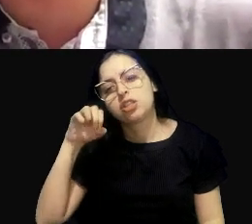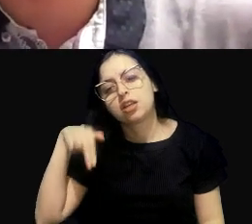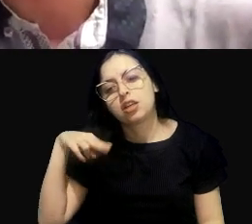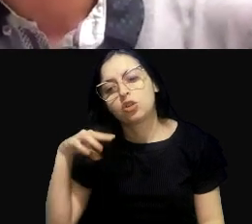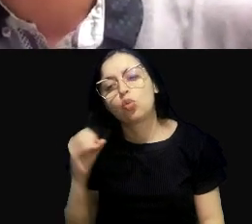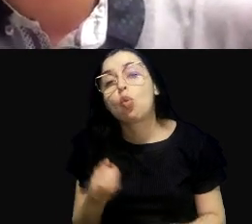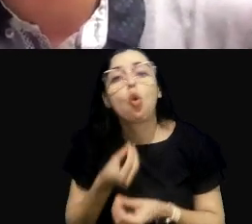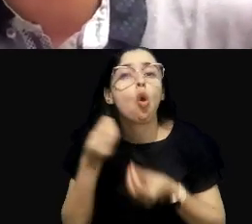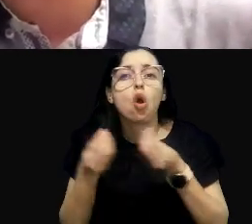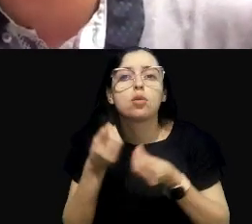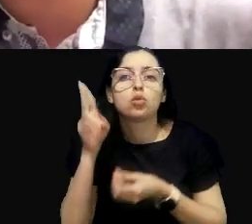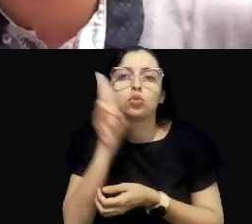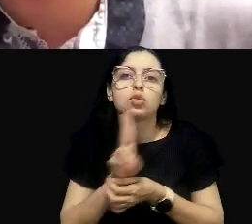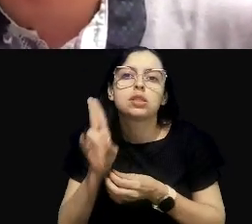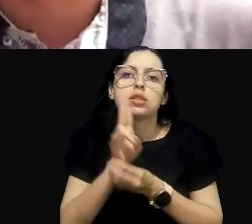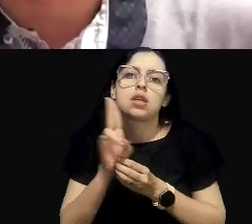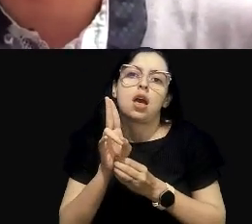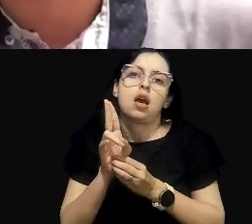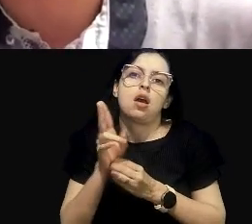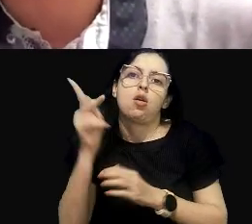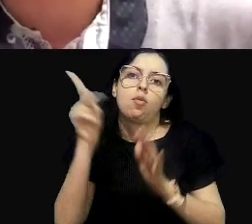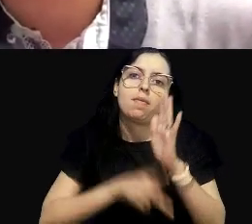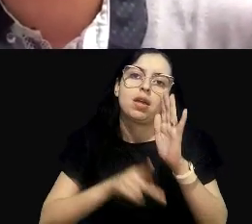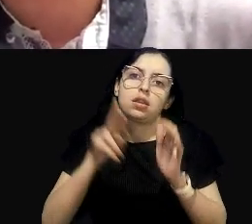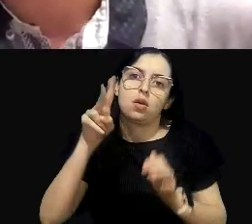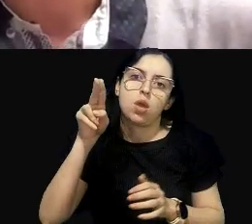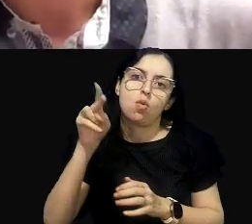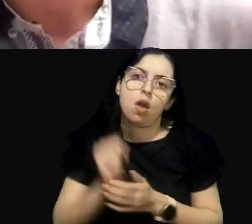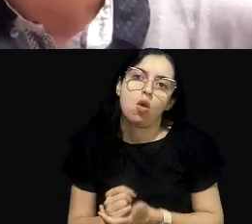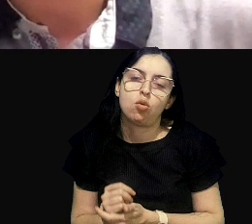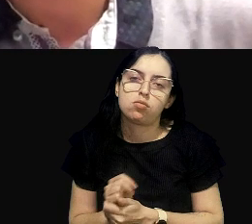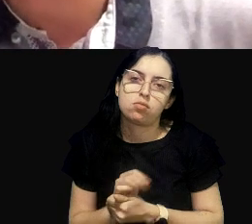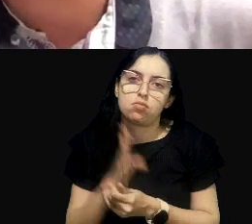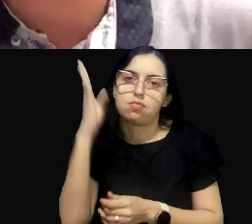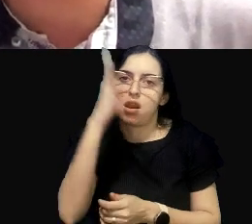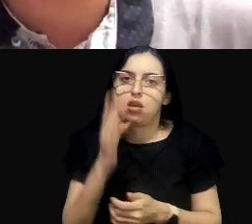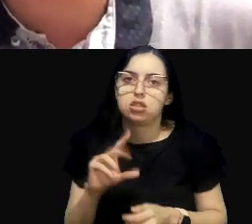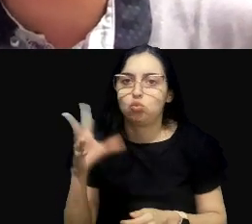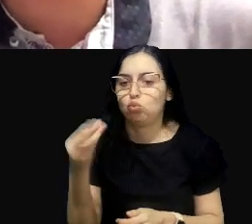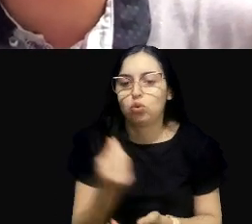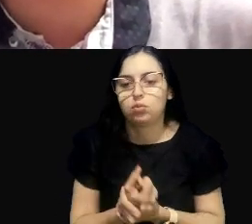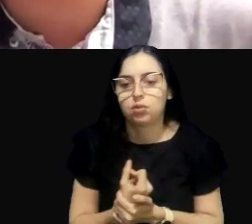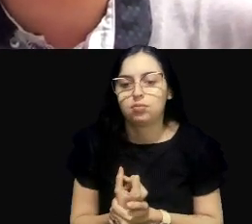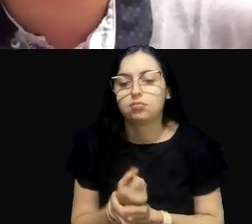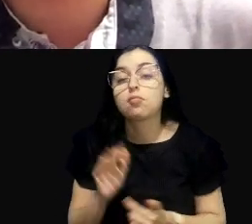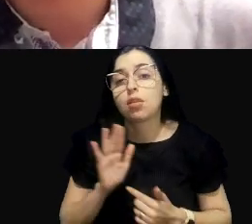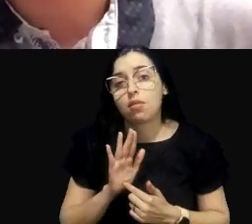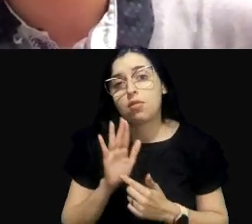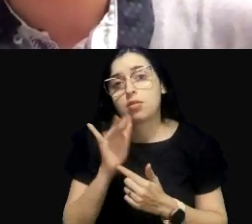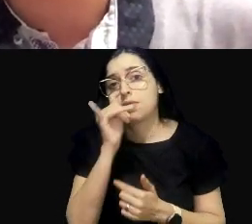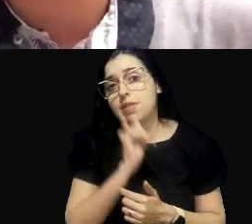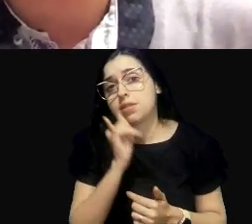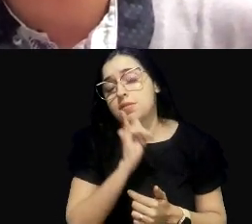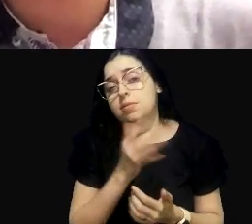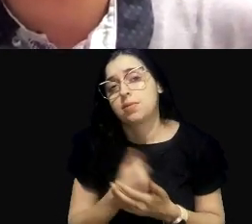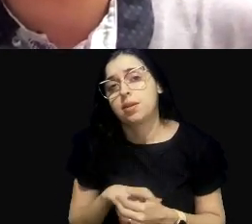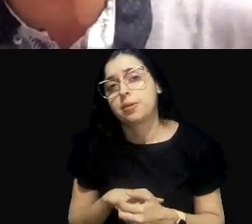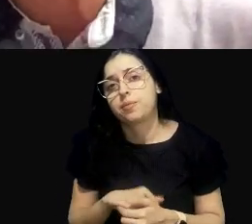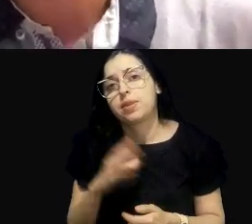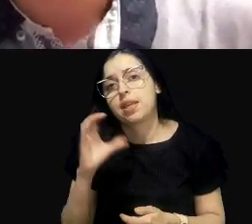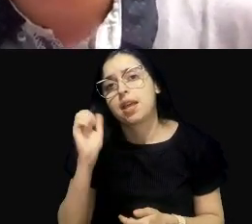mesmo padrão para todo mundo? Certo? Então, essa figurinha mostra, por exemplo, que no bioma